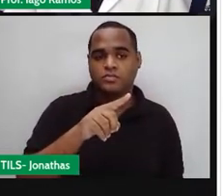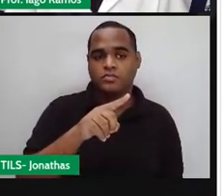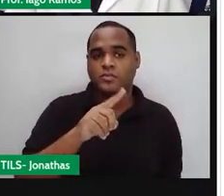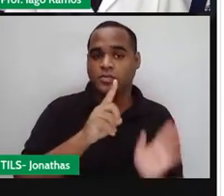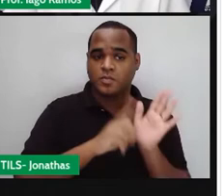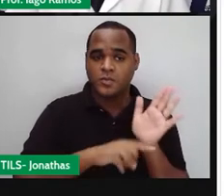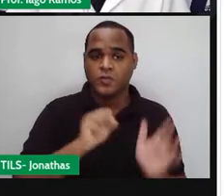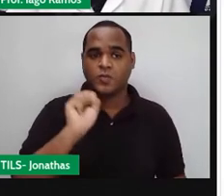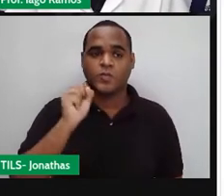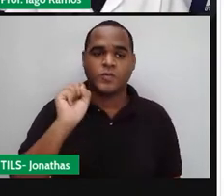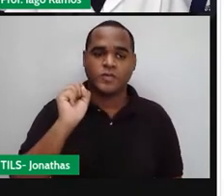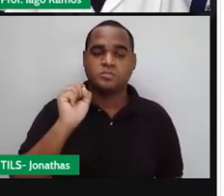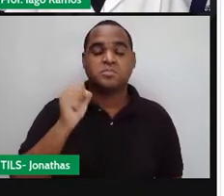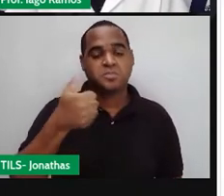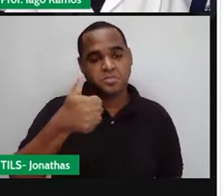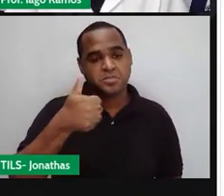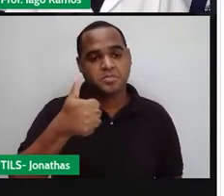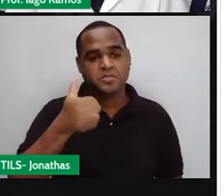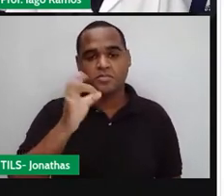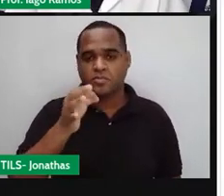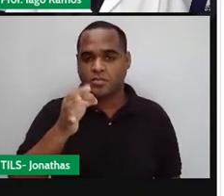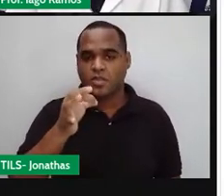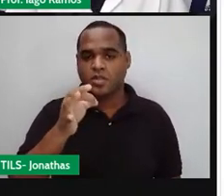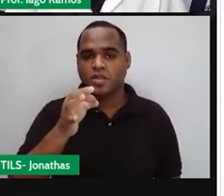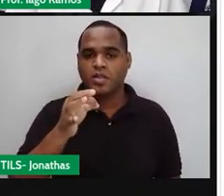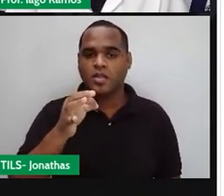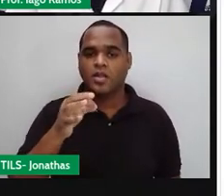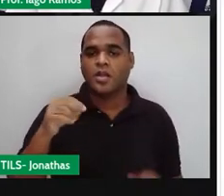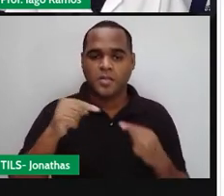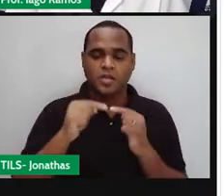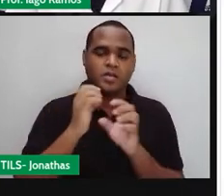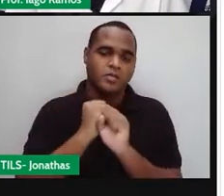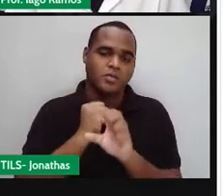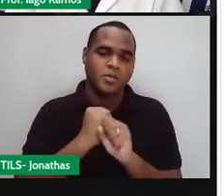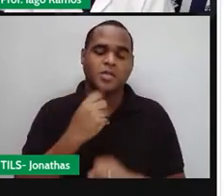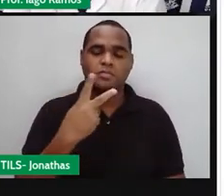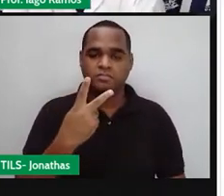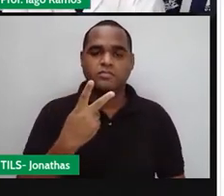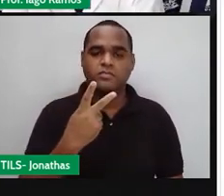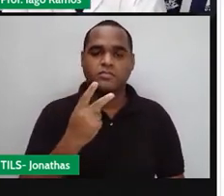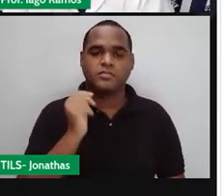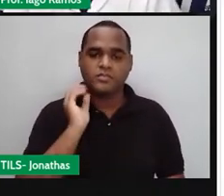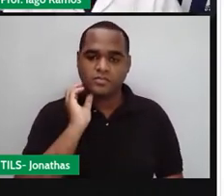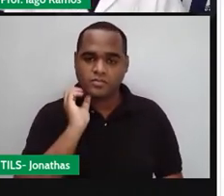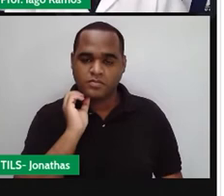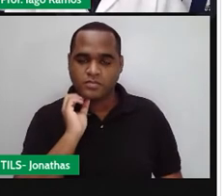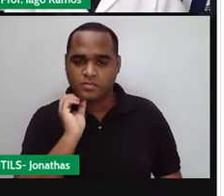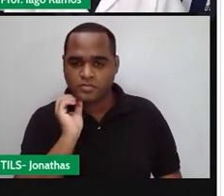Para no menos oito. Então, bacana. Aqui, de fato, é dois. Ó. Dois.